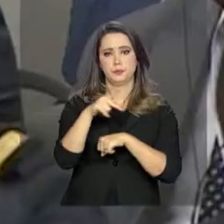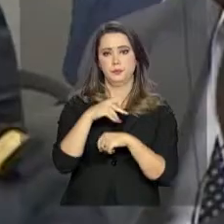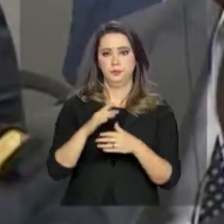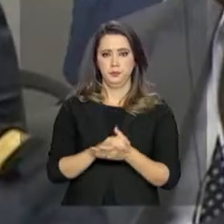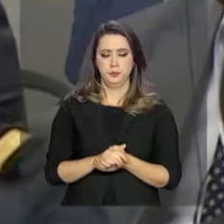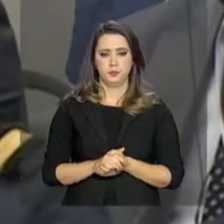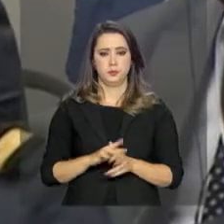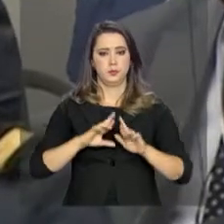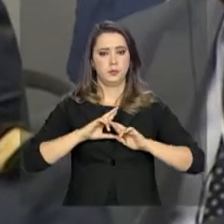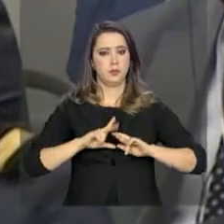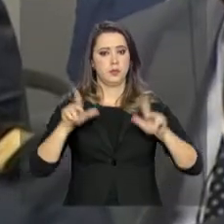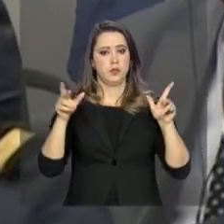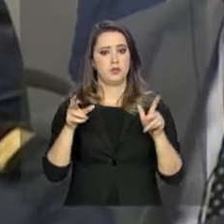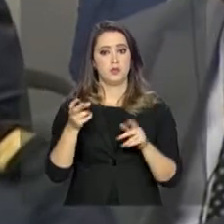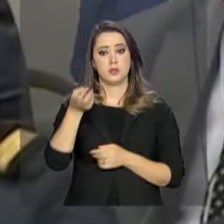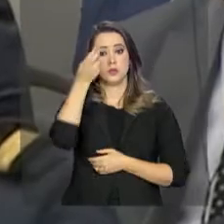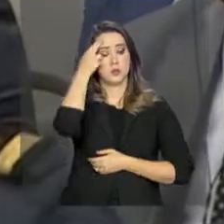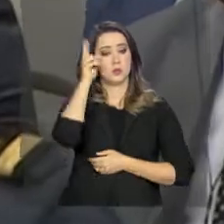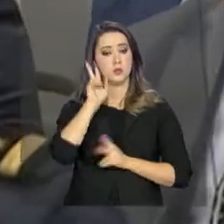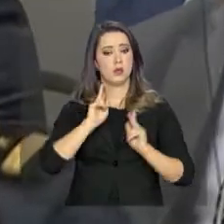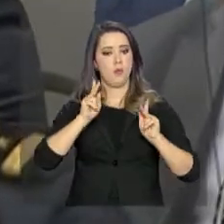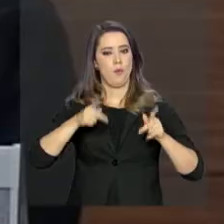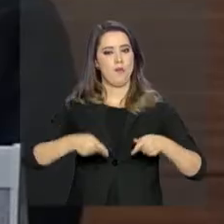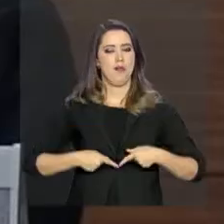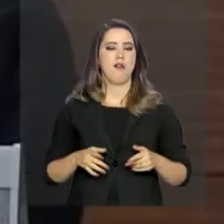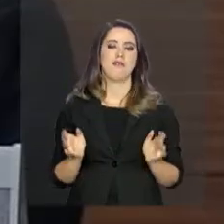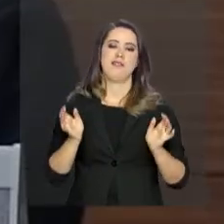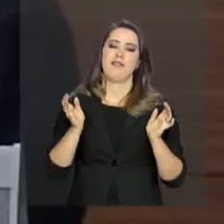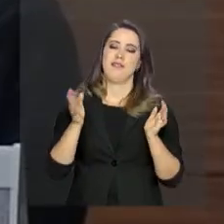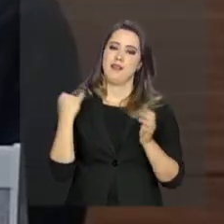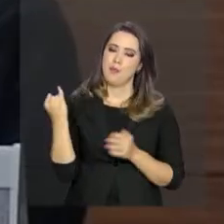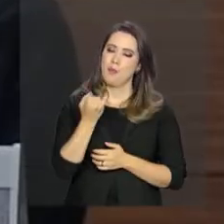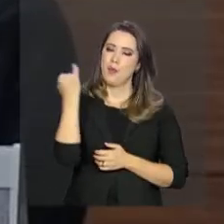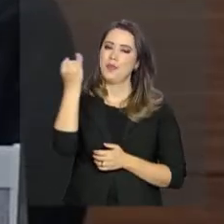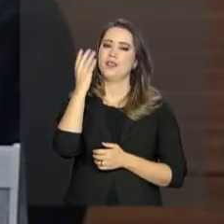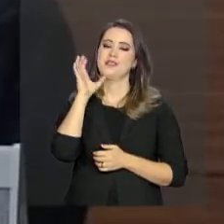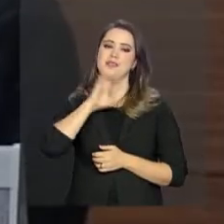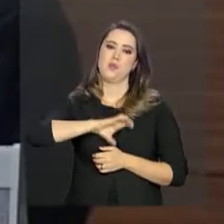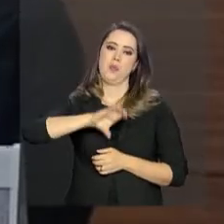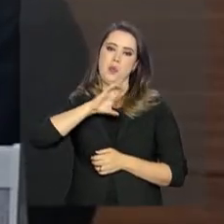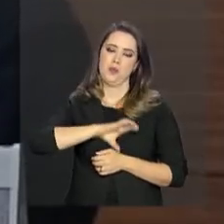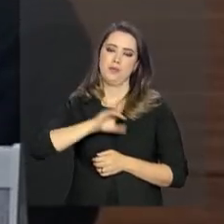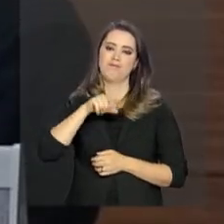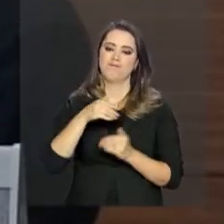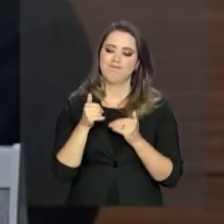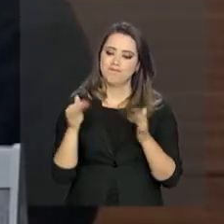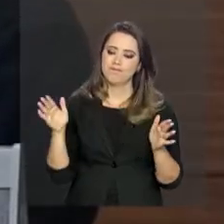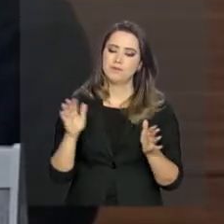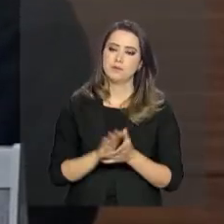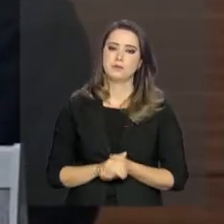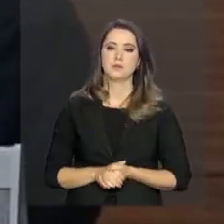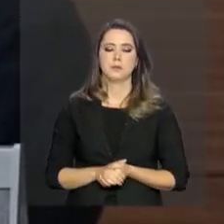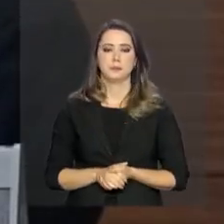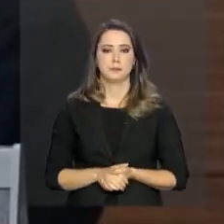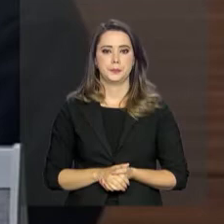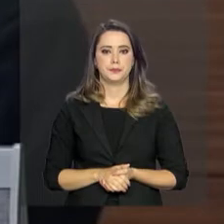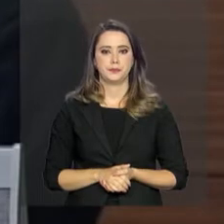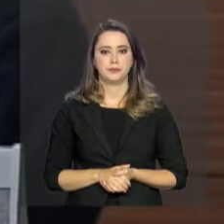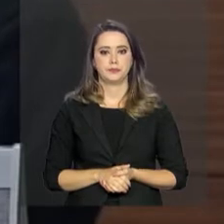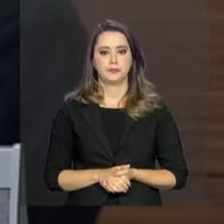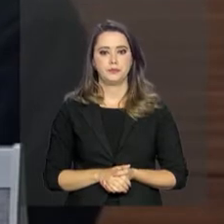e humana e a riqueza da língua portuguesa também foram destaque na abertura. Também não posso, é claro,